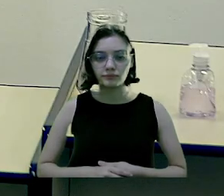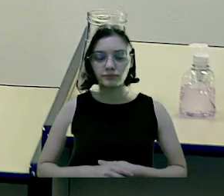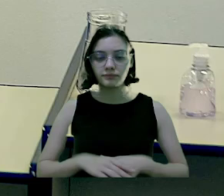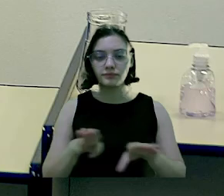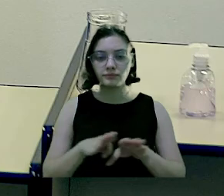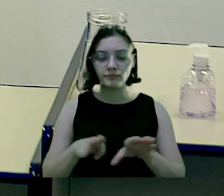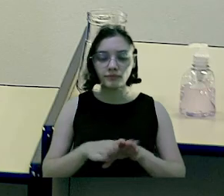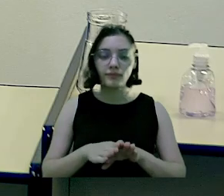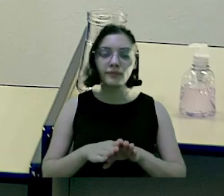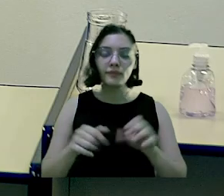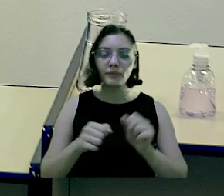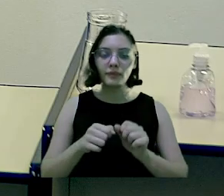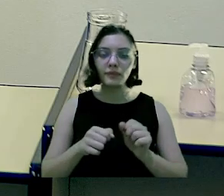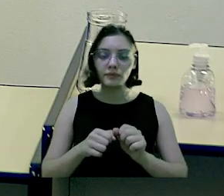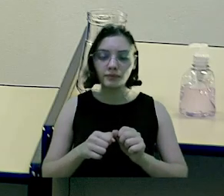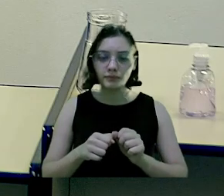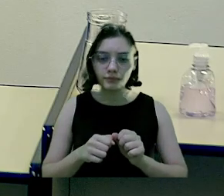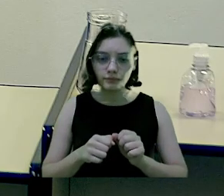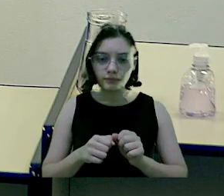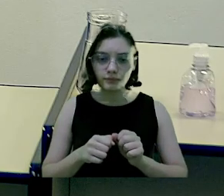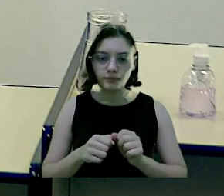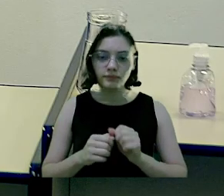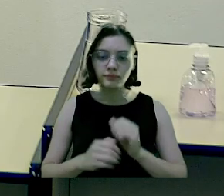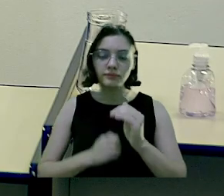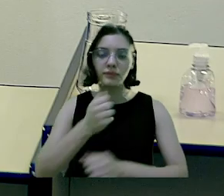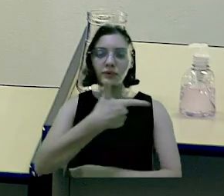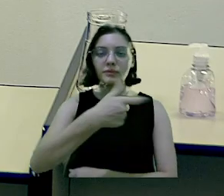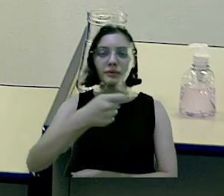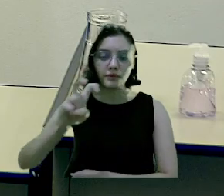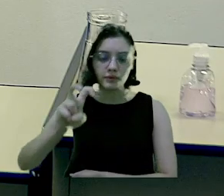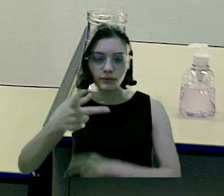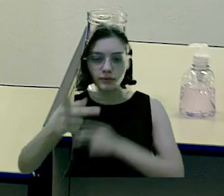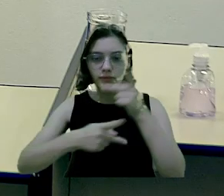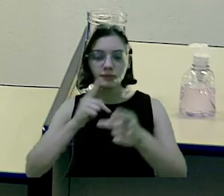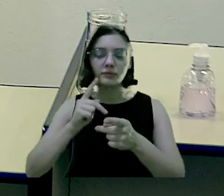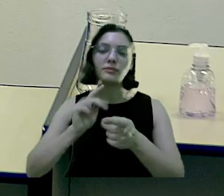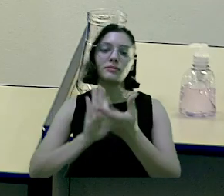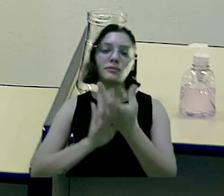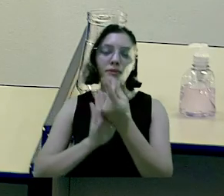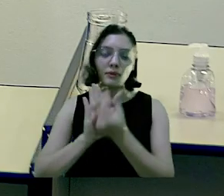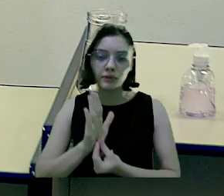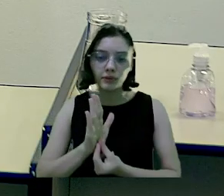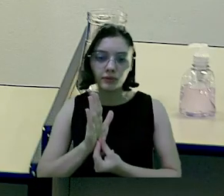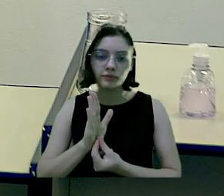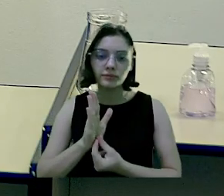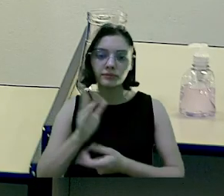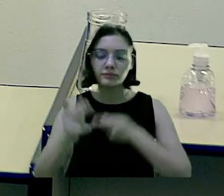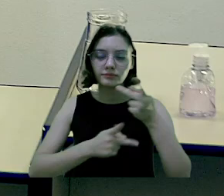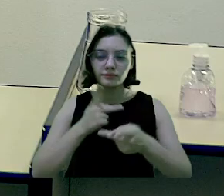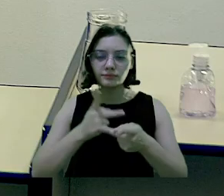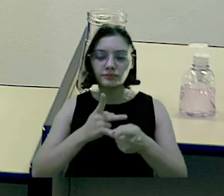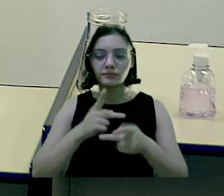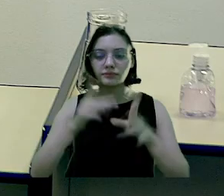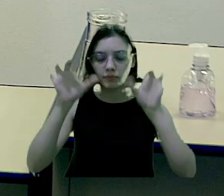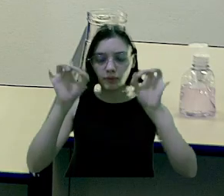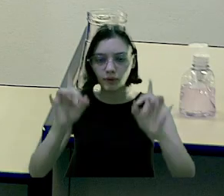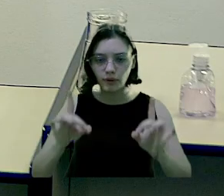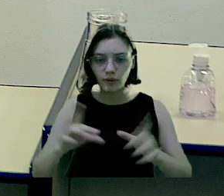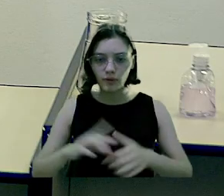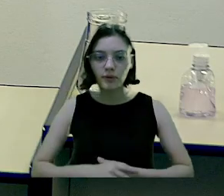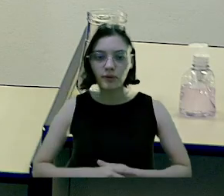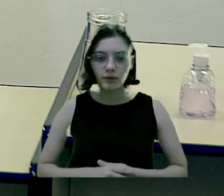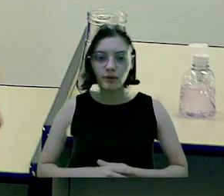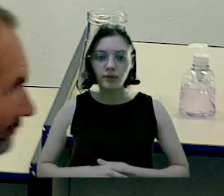Inciso 4º. Abrir o curso de execução do orçamento de 2005, créditos adicionais experimentais para cobrir despesas vinculadas à fonte de recursos